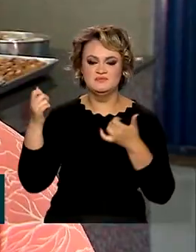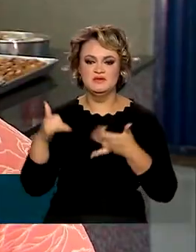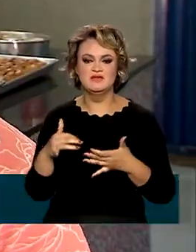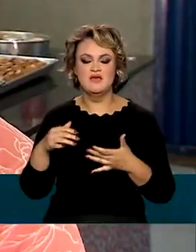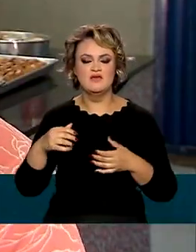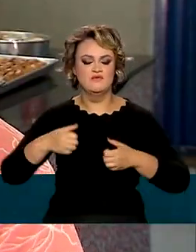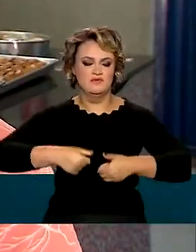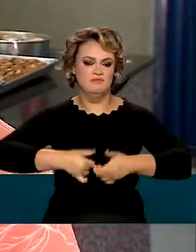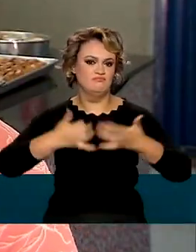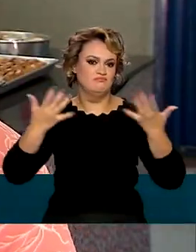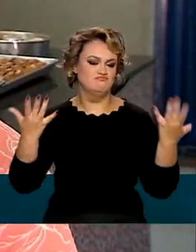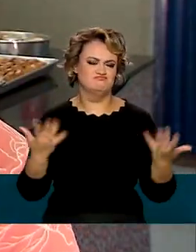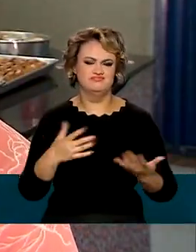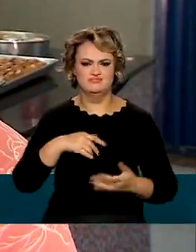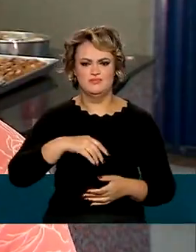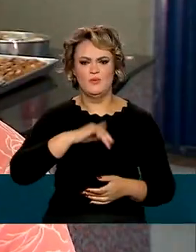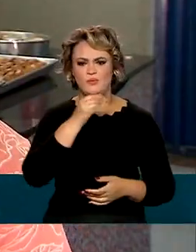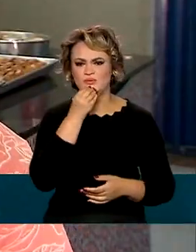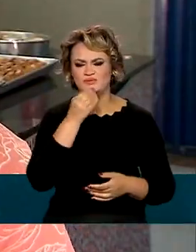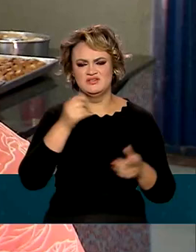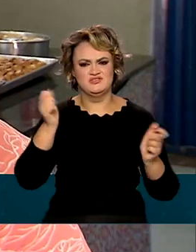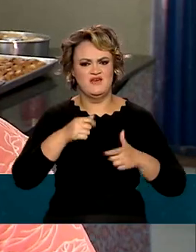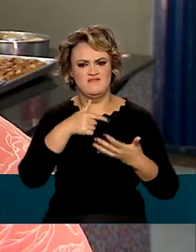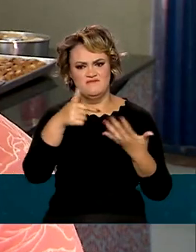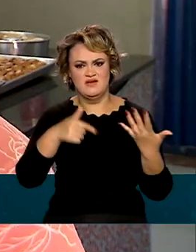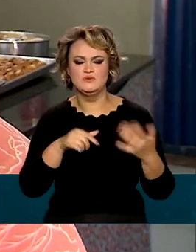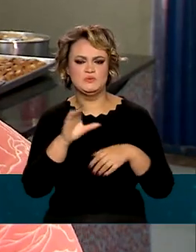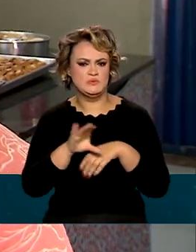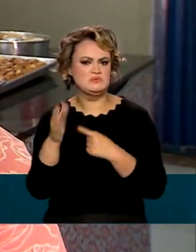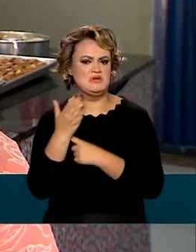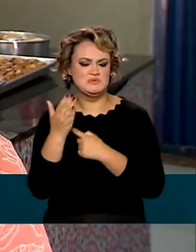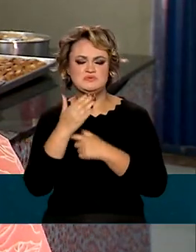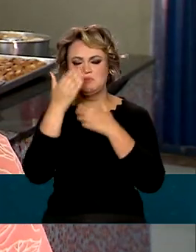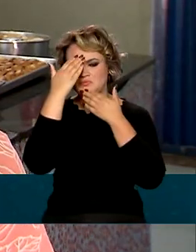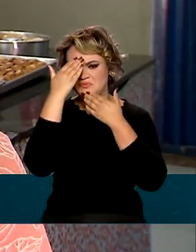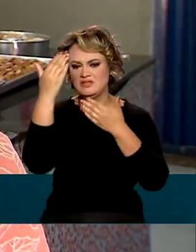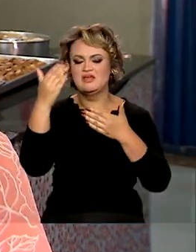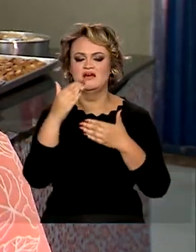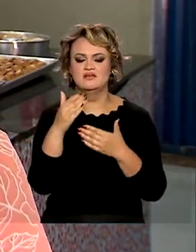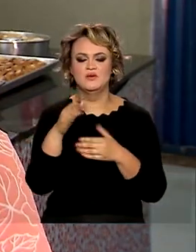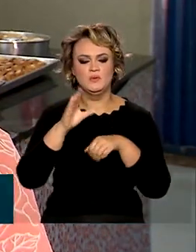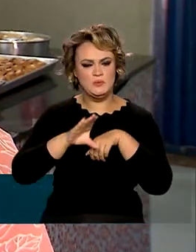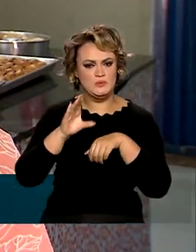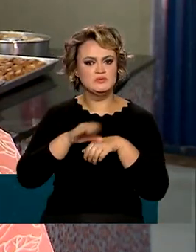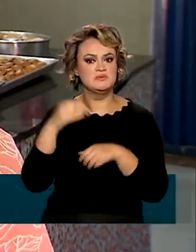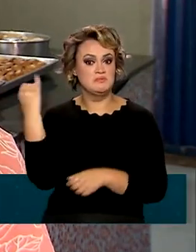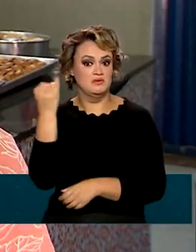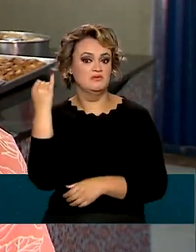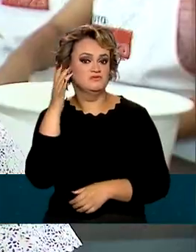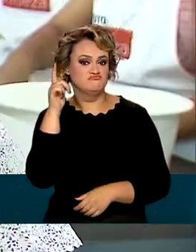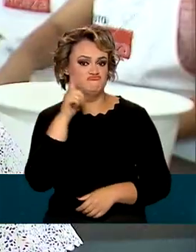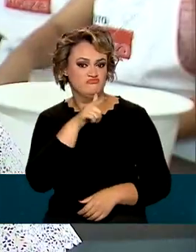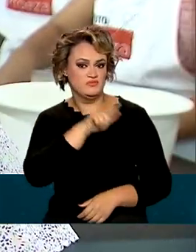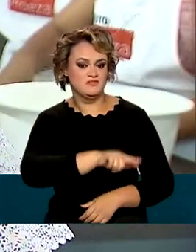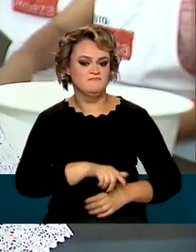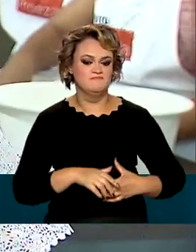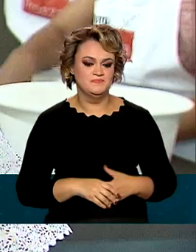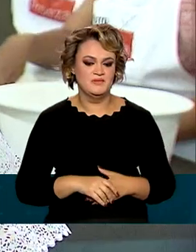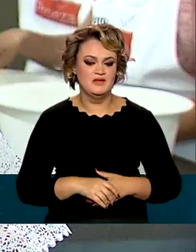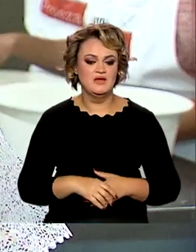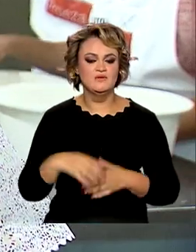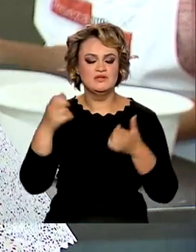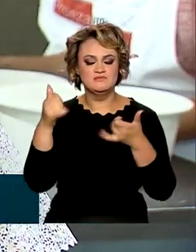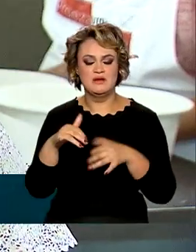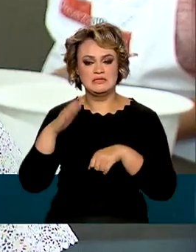leque de oportunidades com o curso. Eu sou muito agradecida pela oportunidade de estar fazendo esse curso tão importante. Quando a gente fala em